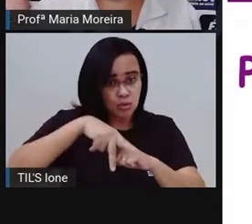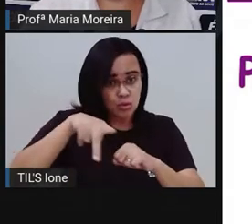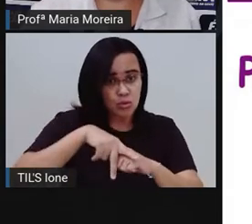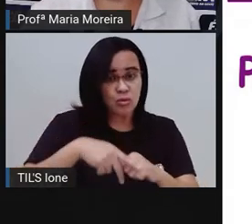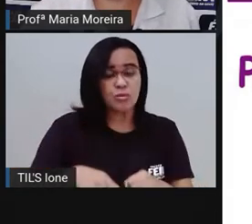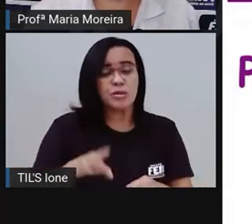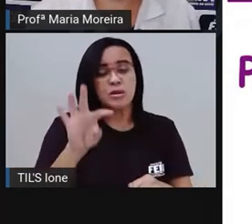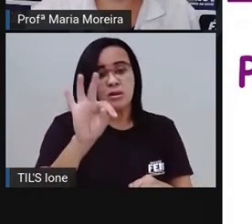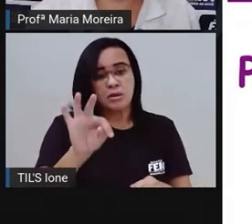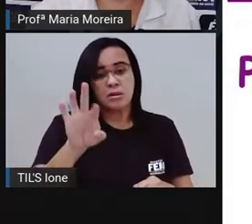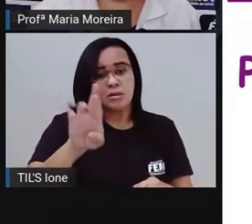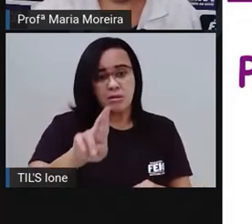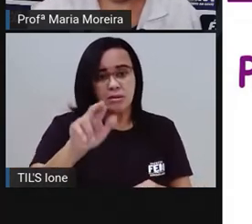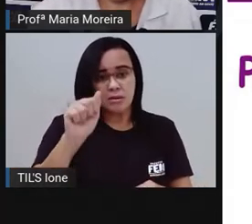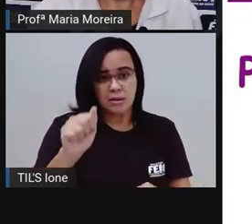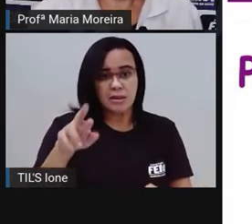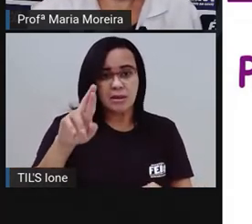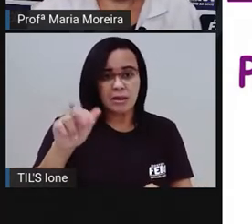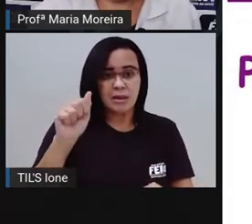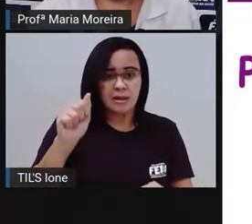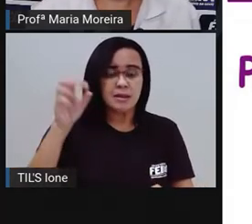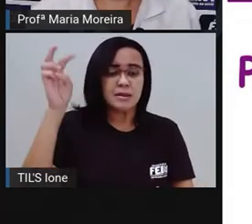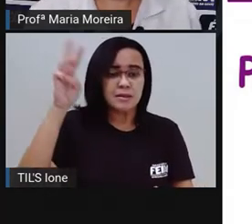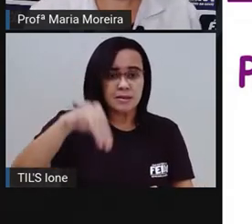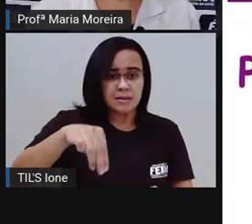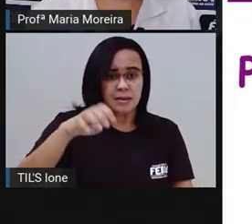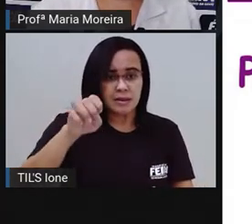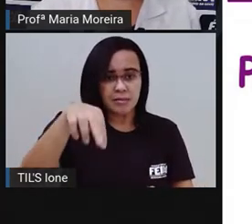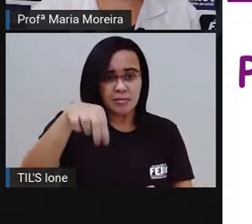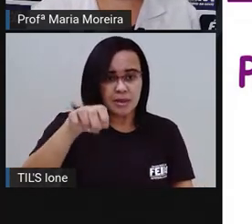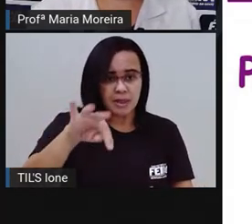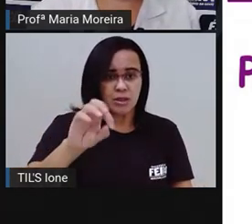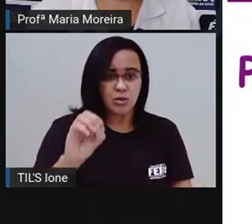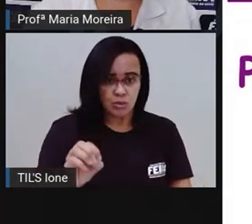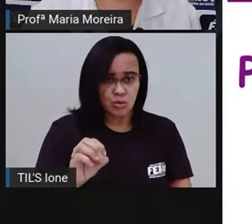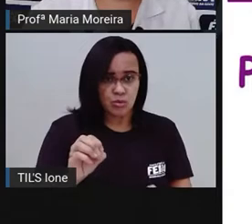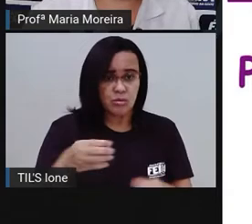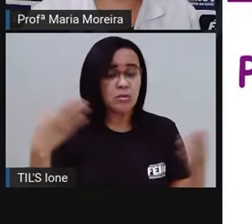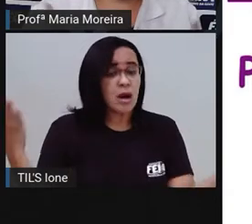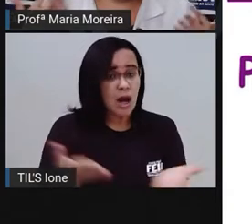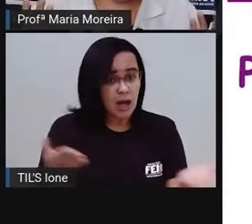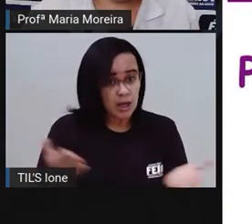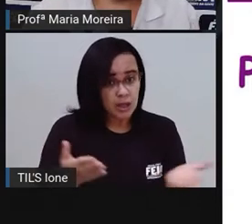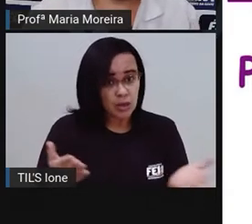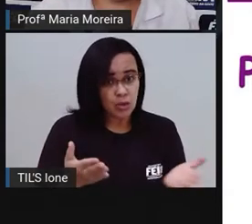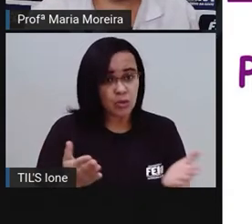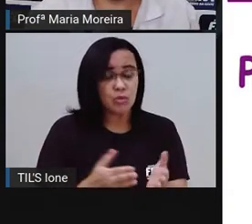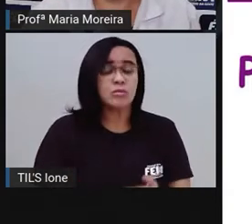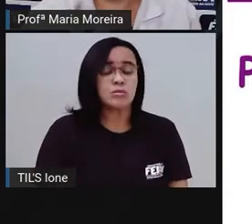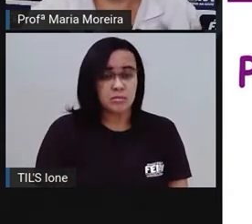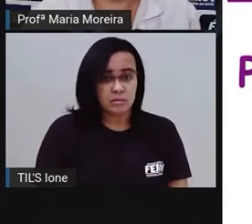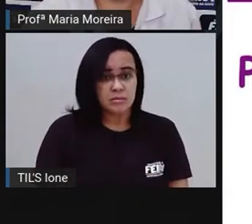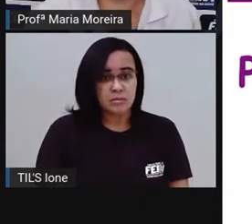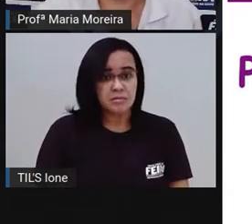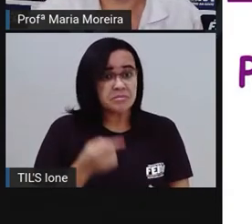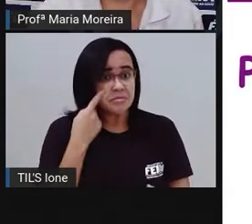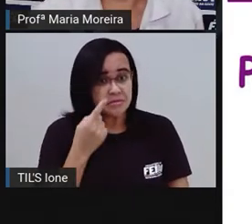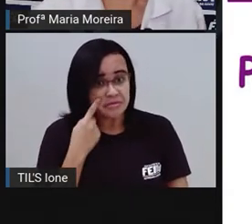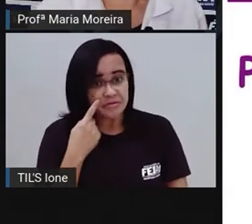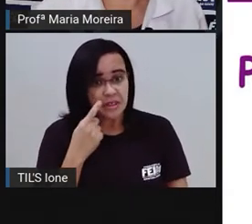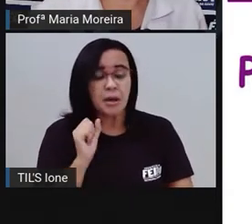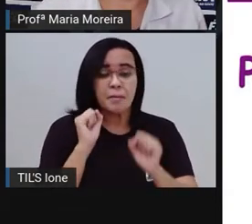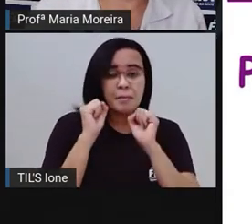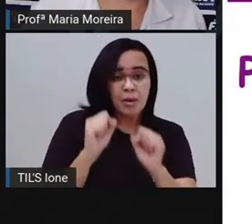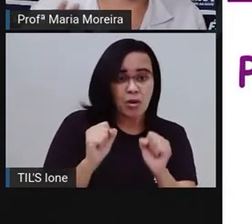a gente vai ver esses pronomes de tratamento lá na frente. Por enquanto, é necessário que vocês saibam, sim, que vai aparecer o você em algumas situações aí,